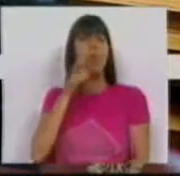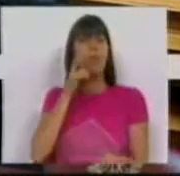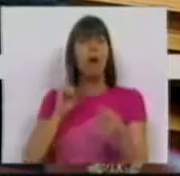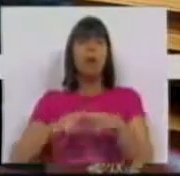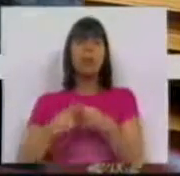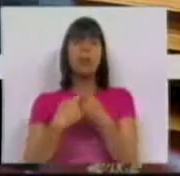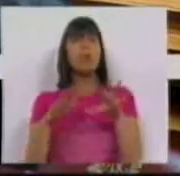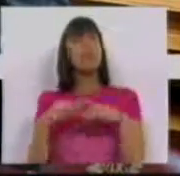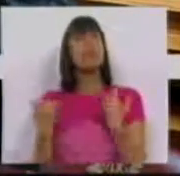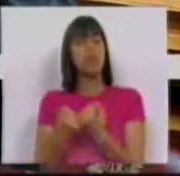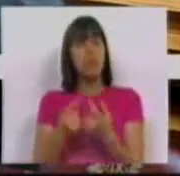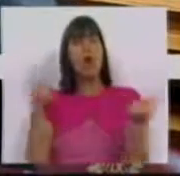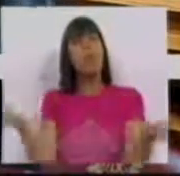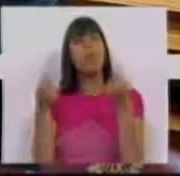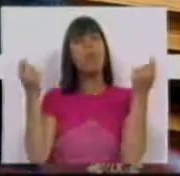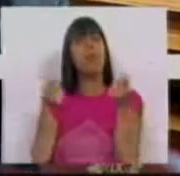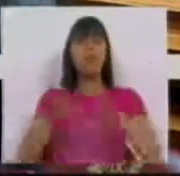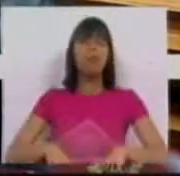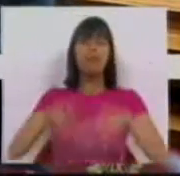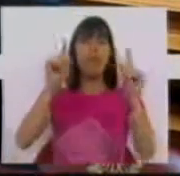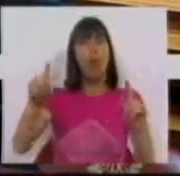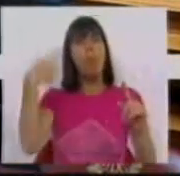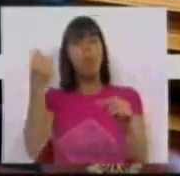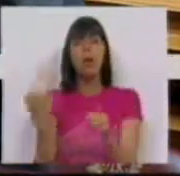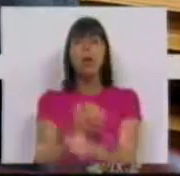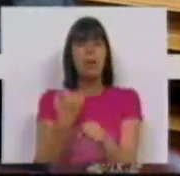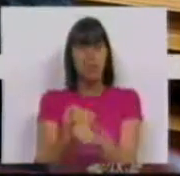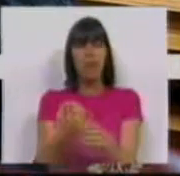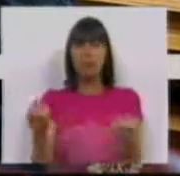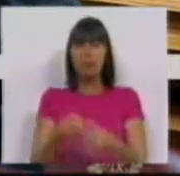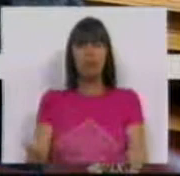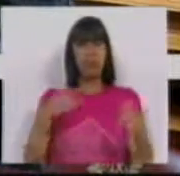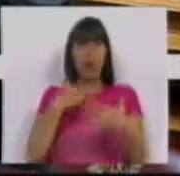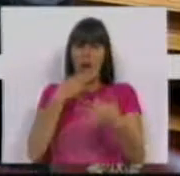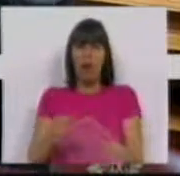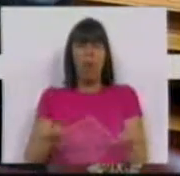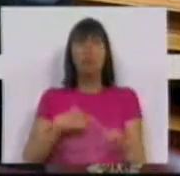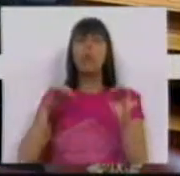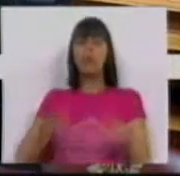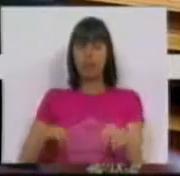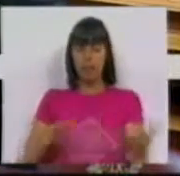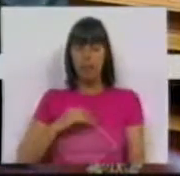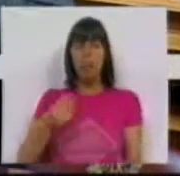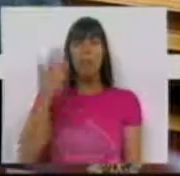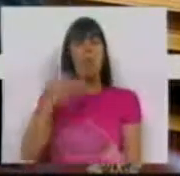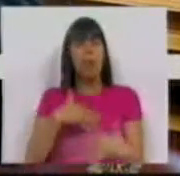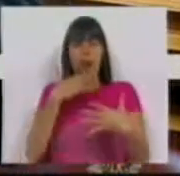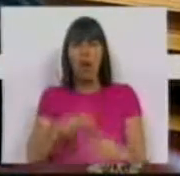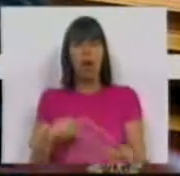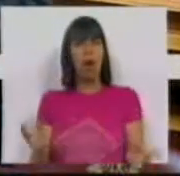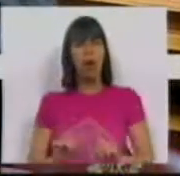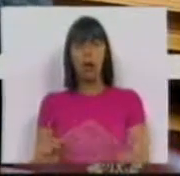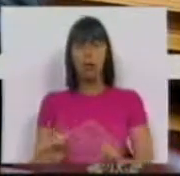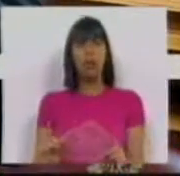na Consistência Social para promover o crescimento e o emprego. Não acreditamos... Vou terminar, Sr. Presidente. Não